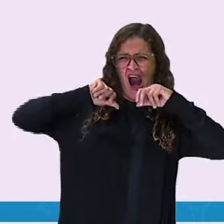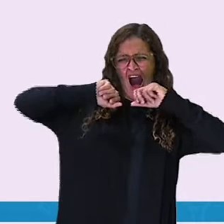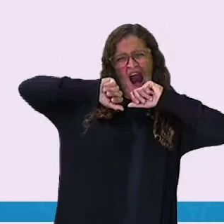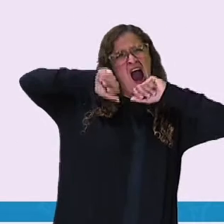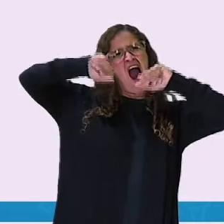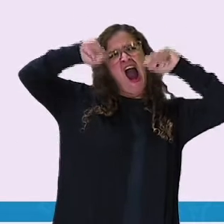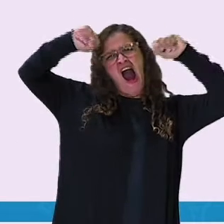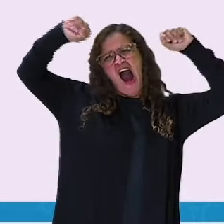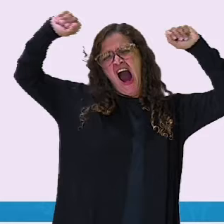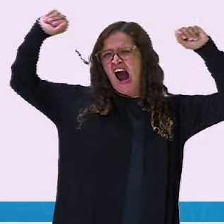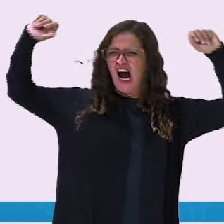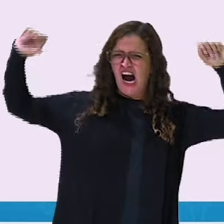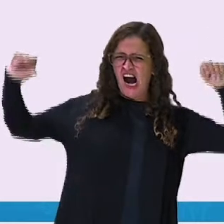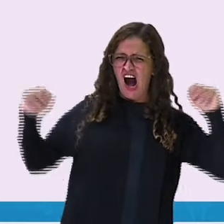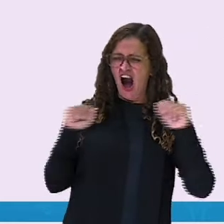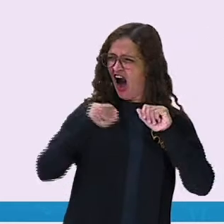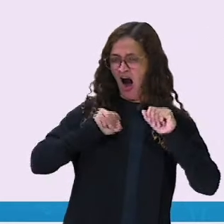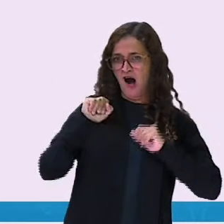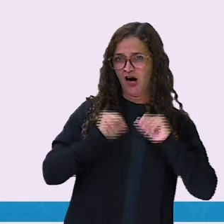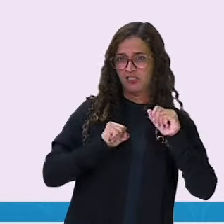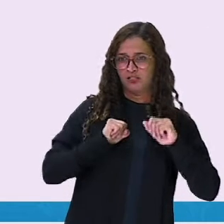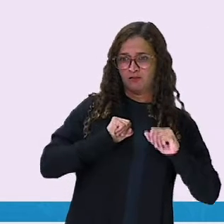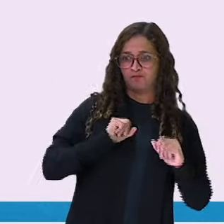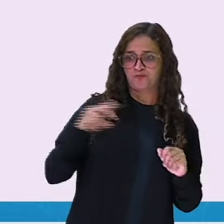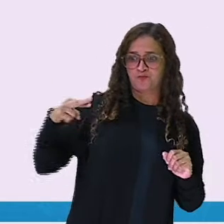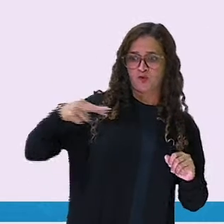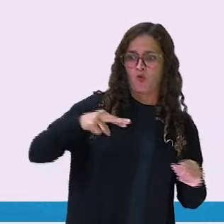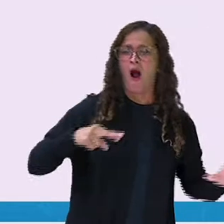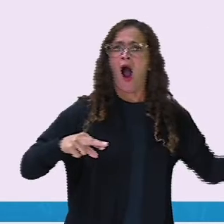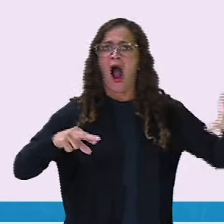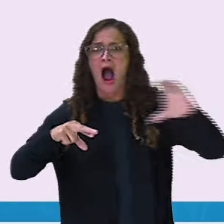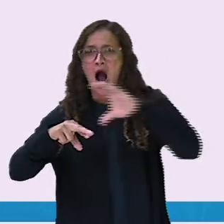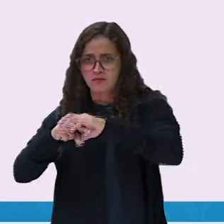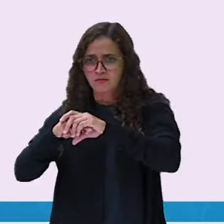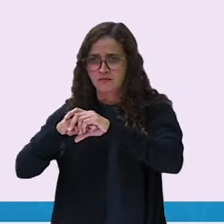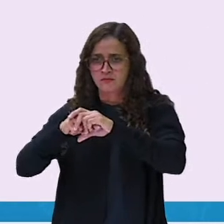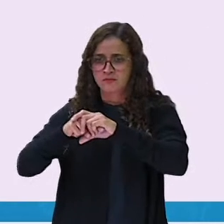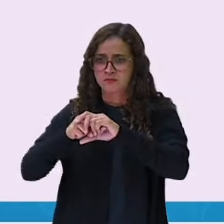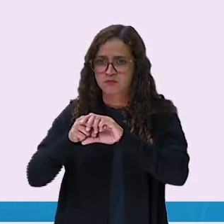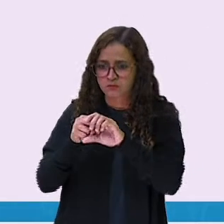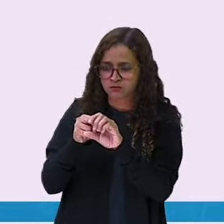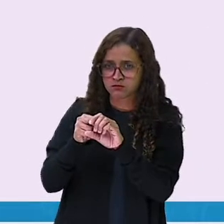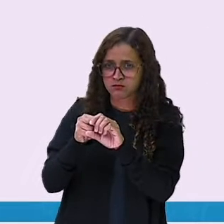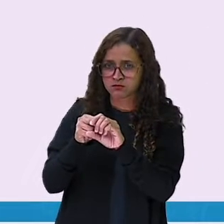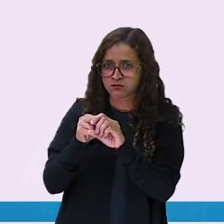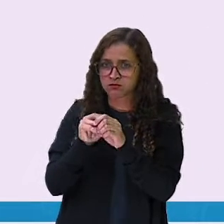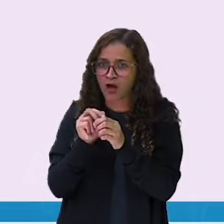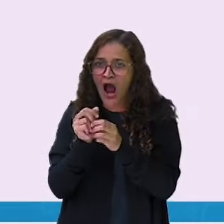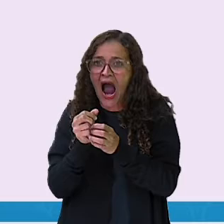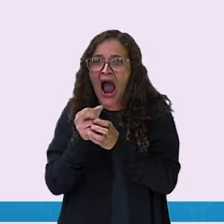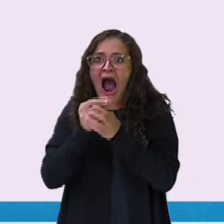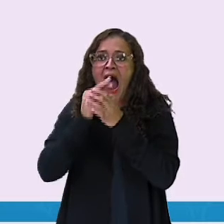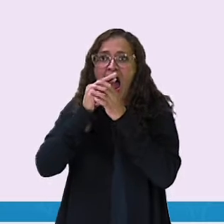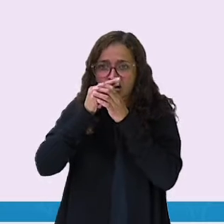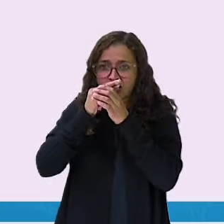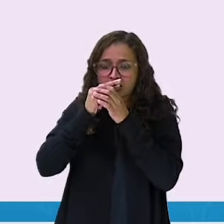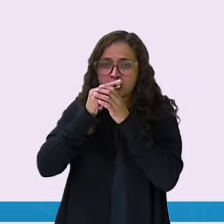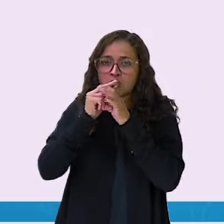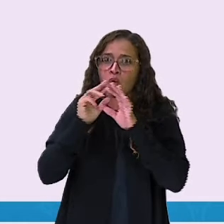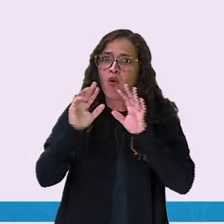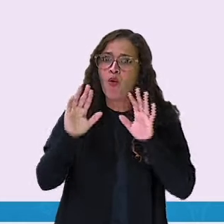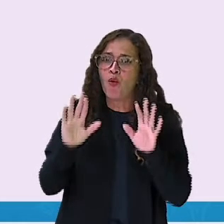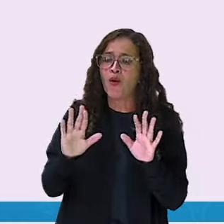Com um bote ágil, ele o pegou e estava pronto para matá-lo,